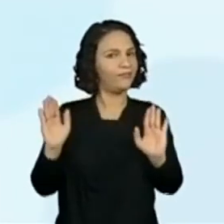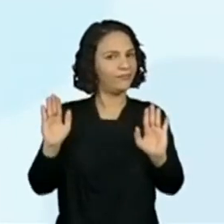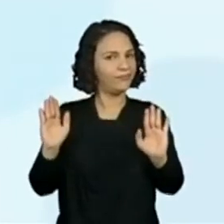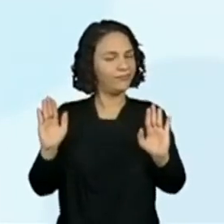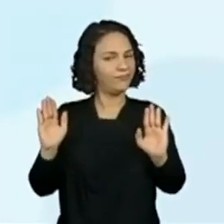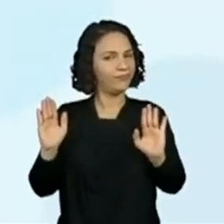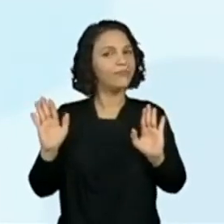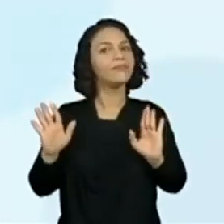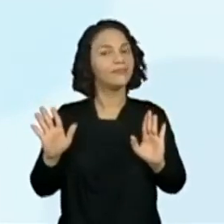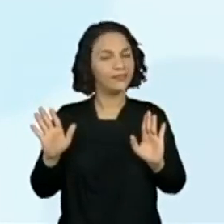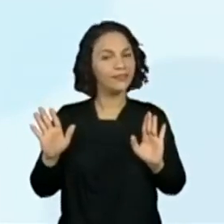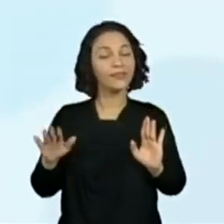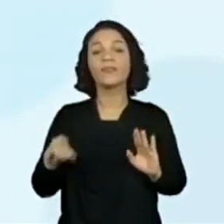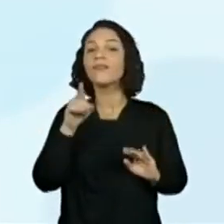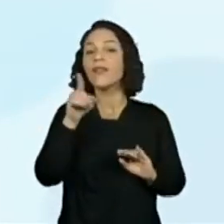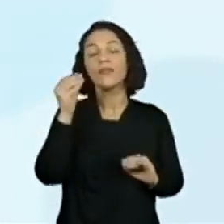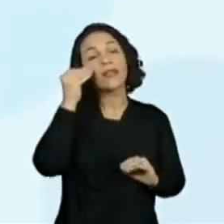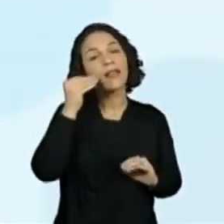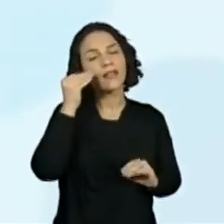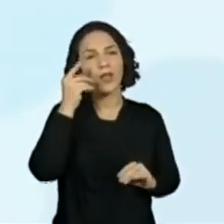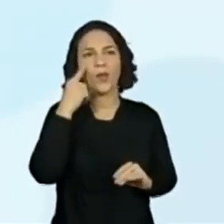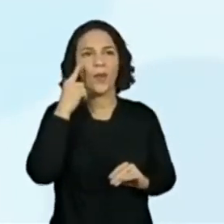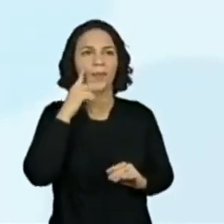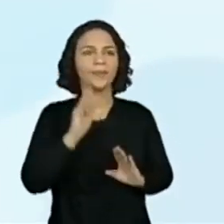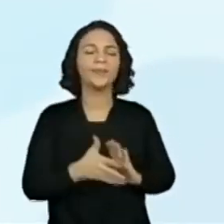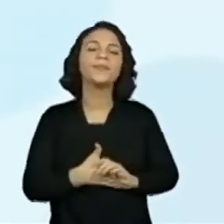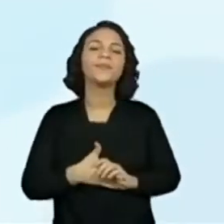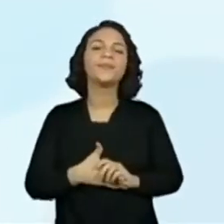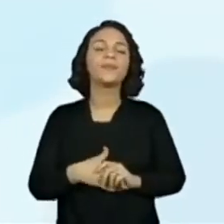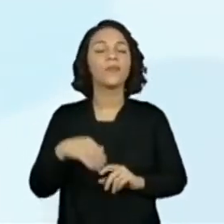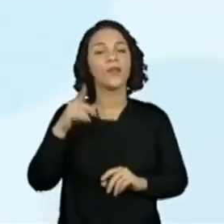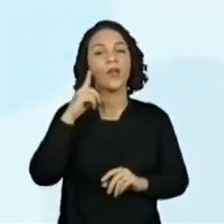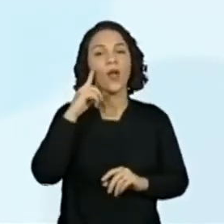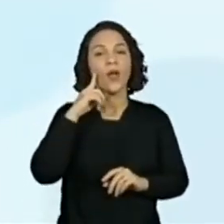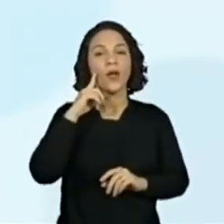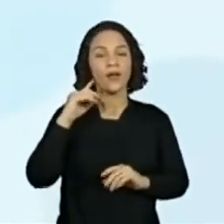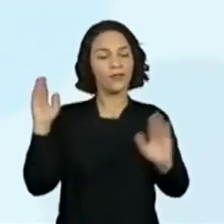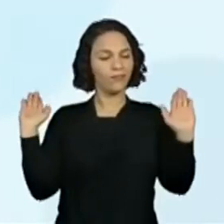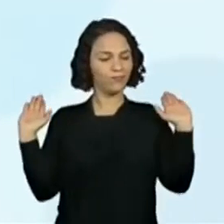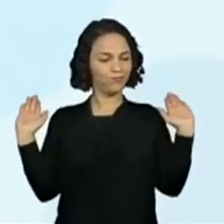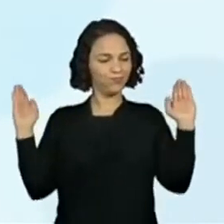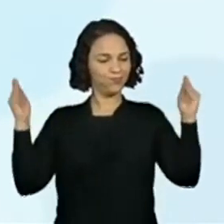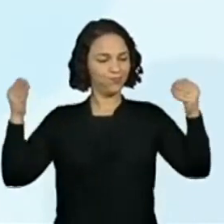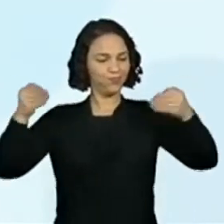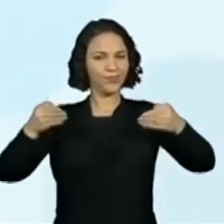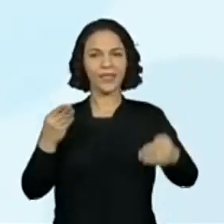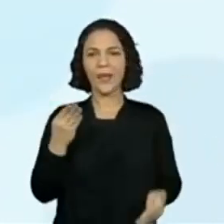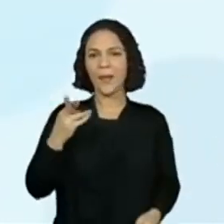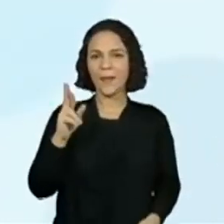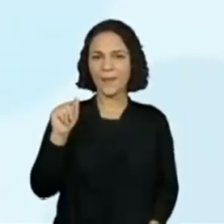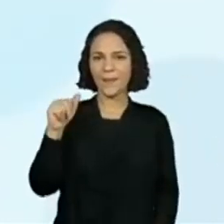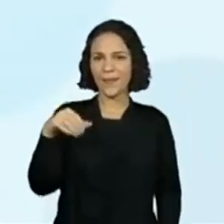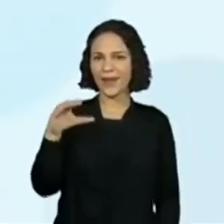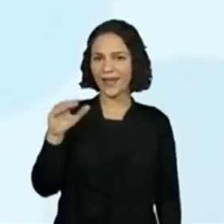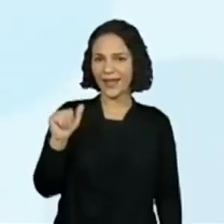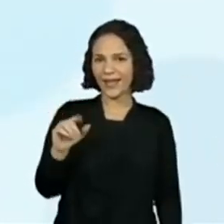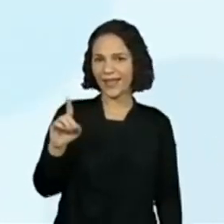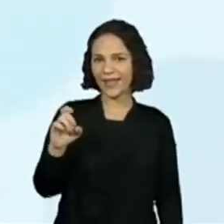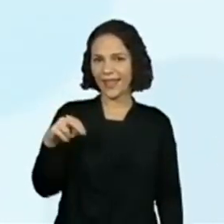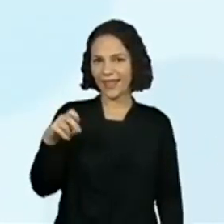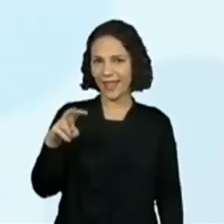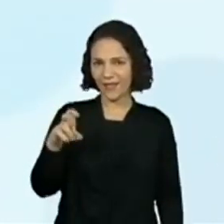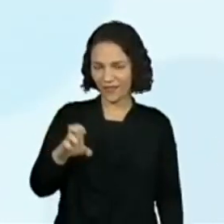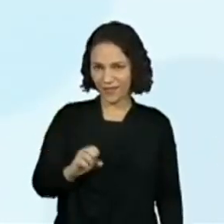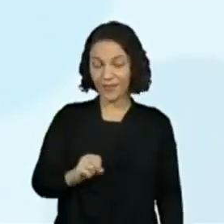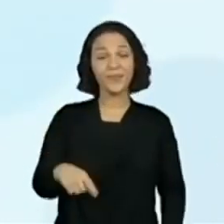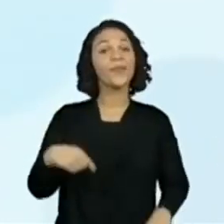Mas vocês já podem ir tentando. Ó, a gente tem aí Branca de Neve. A gente tem João